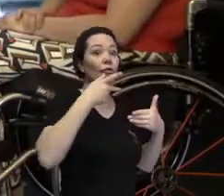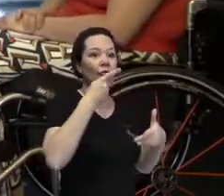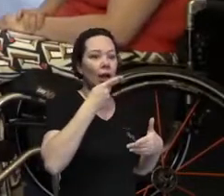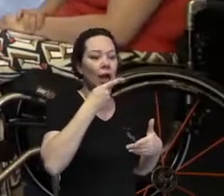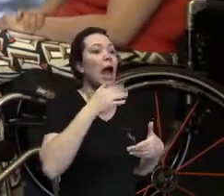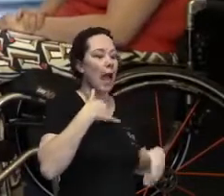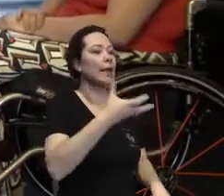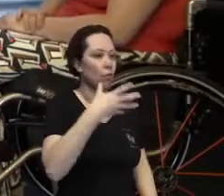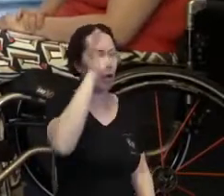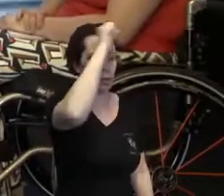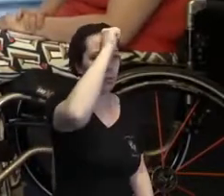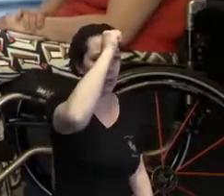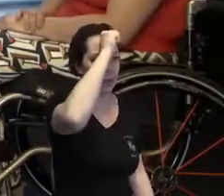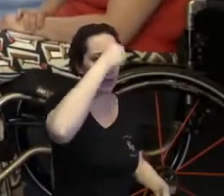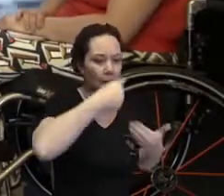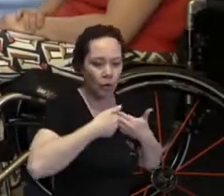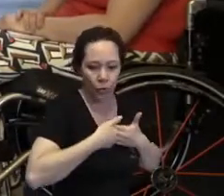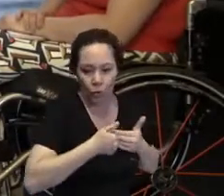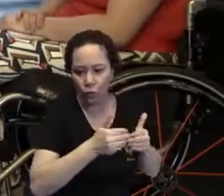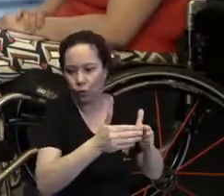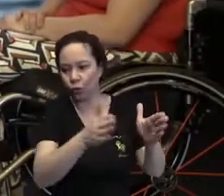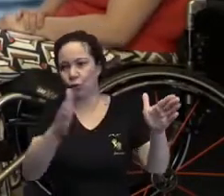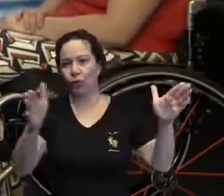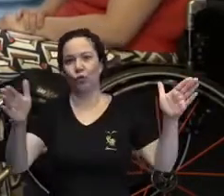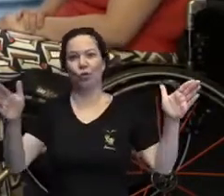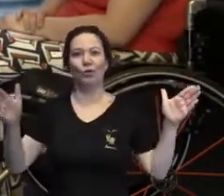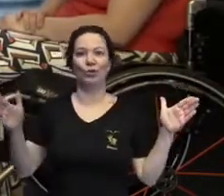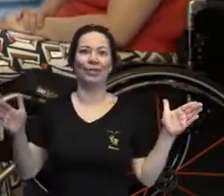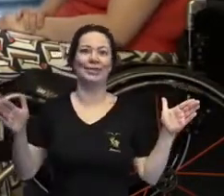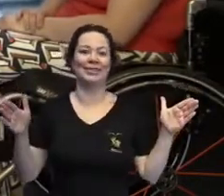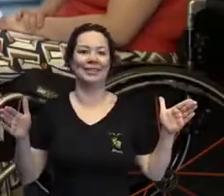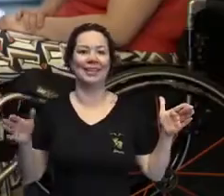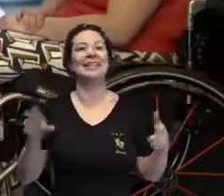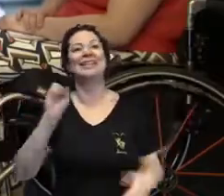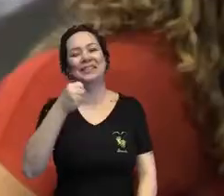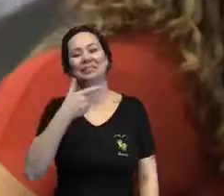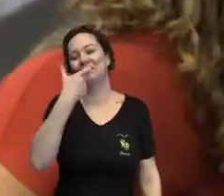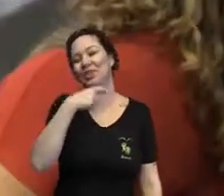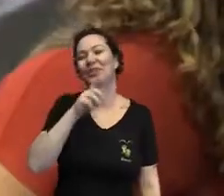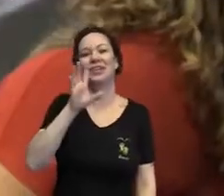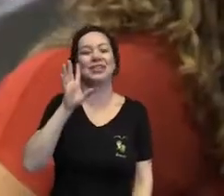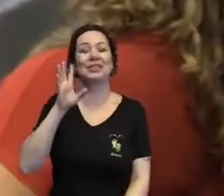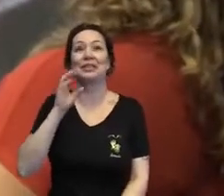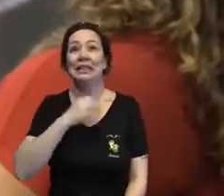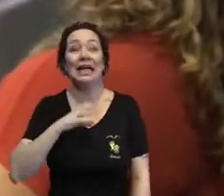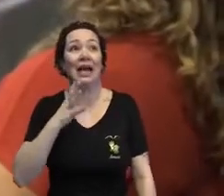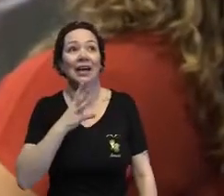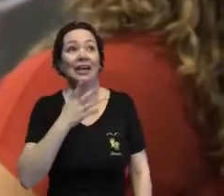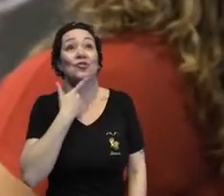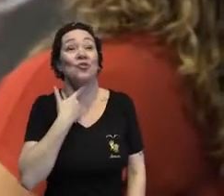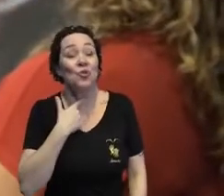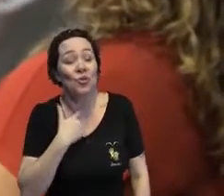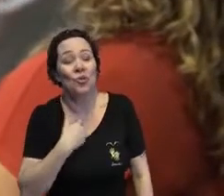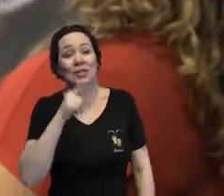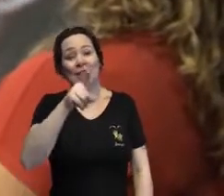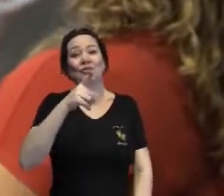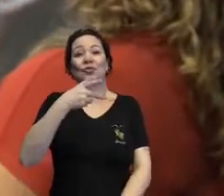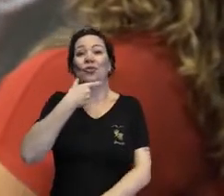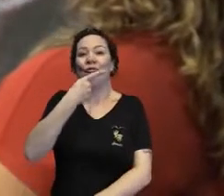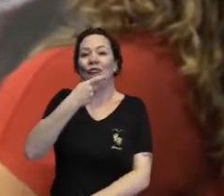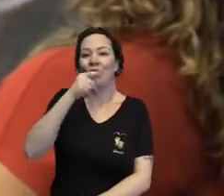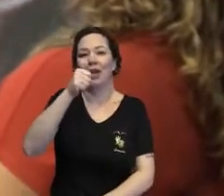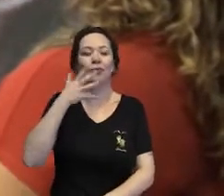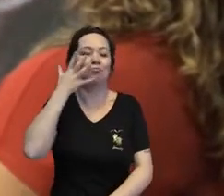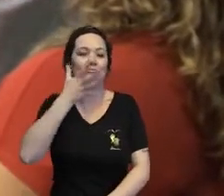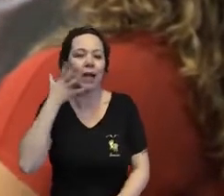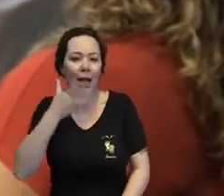querer aprender, tudo muda. eu acho que por isso que a gente está extremamente assim tocado com a tua fala, realmente eu estou surpreso com todo o